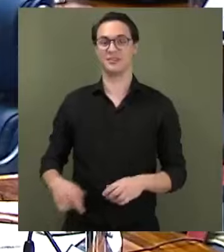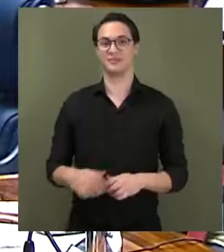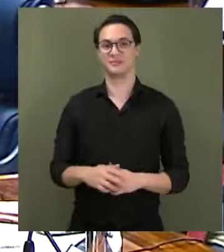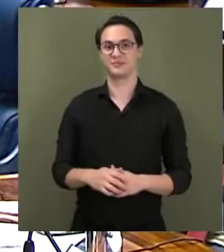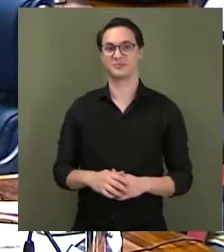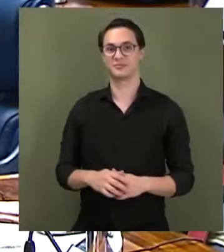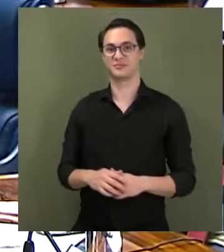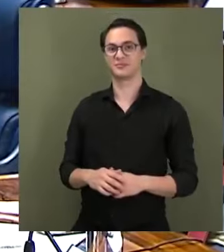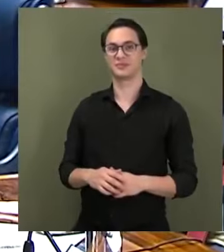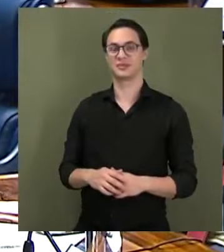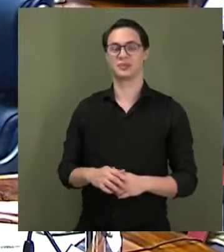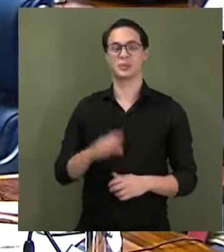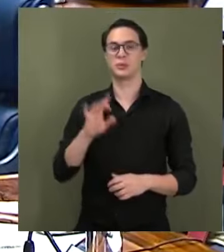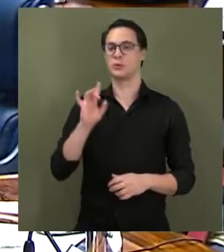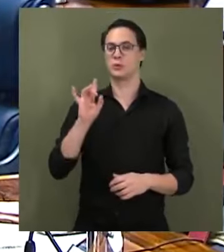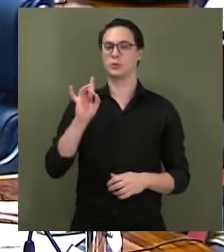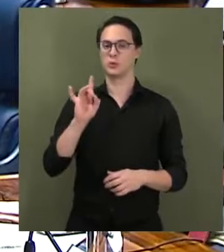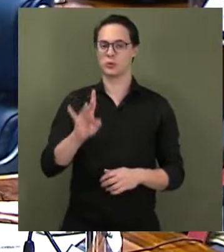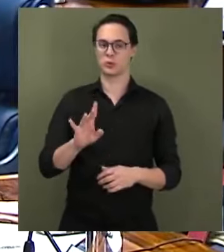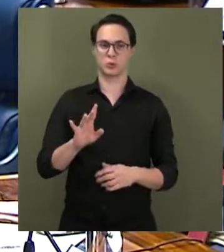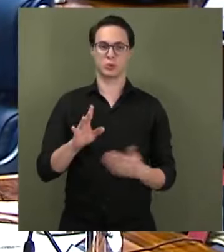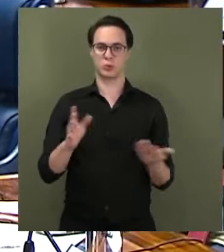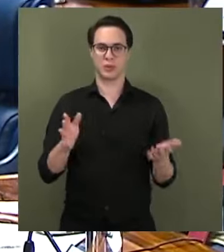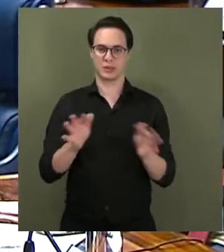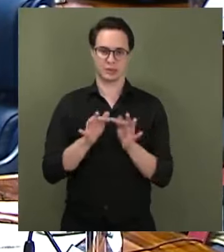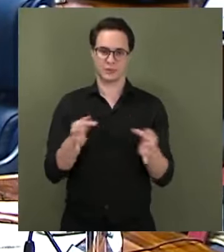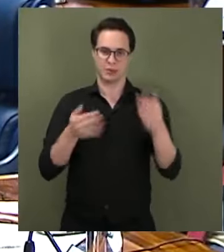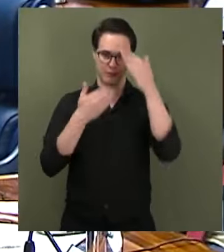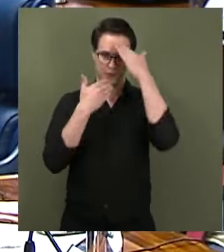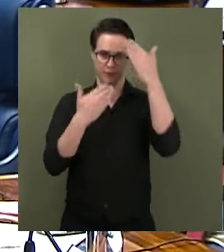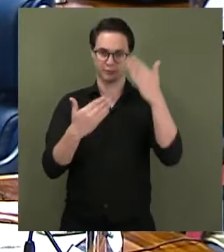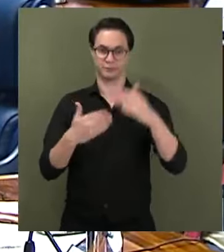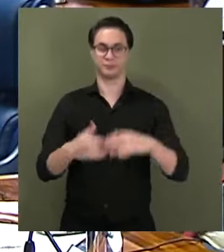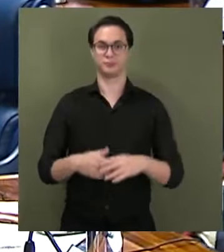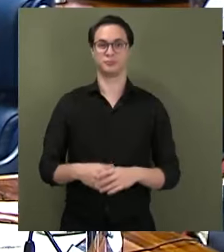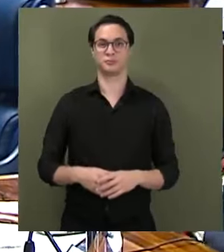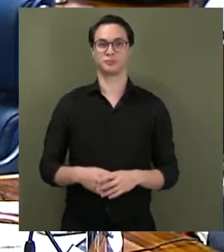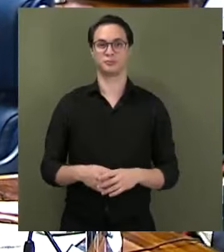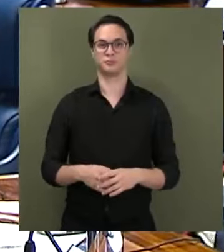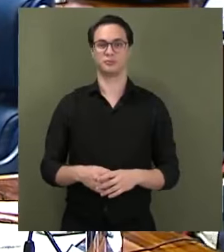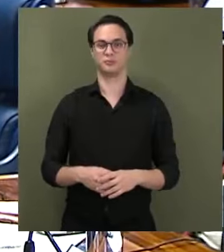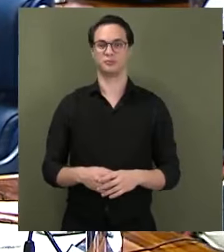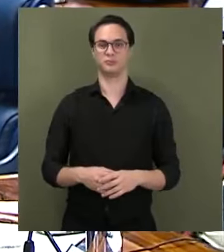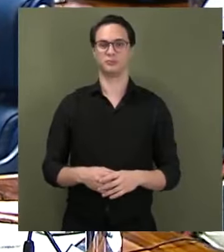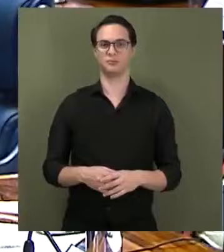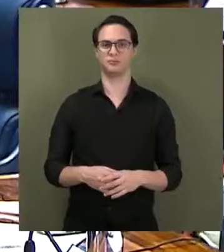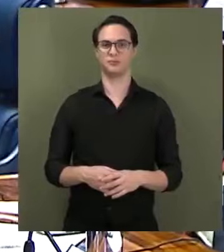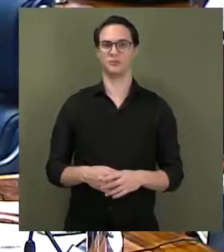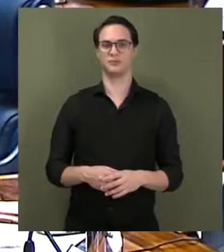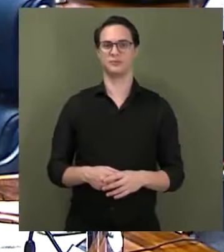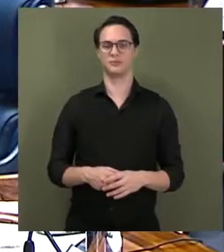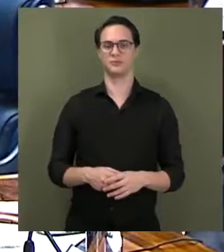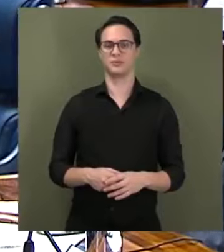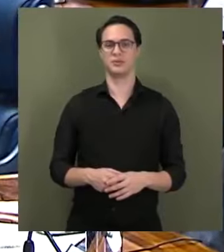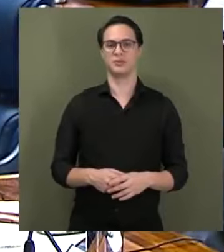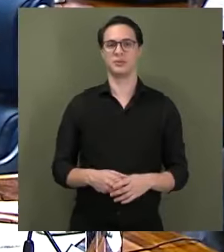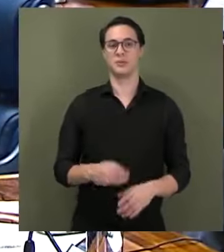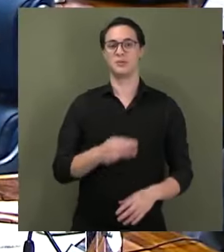Presidente, eu vou ser bem breve, é apenas para agradecer ao